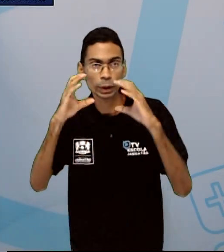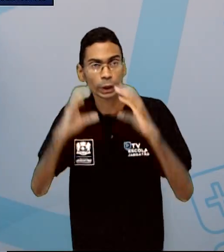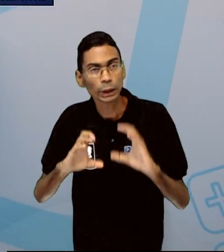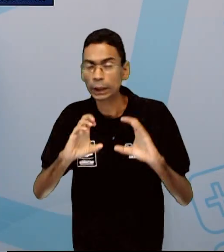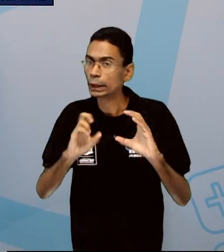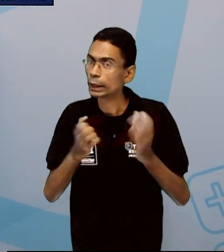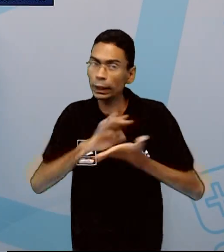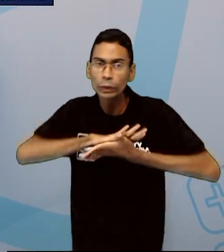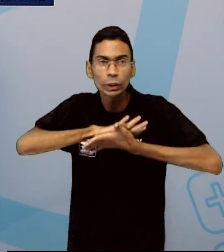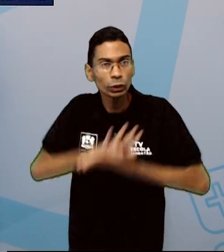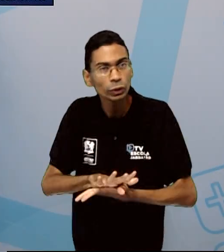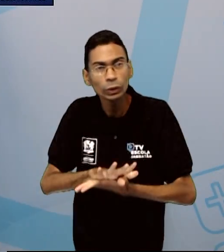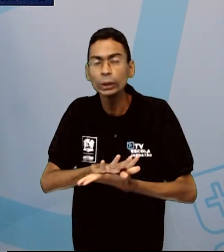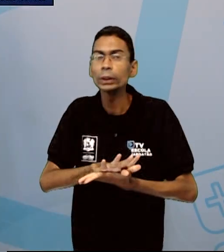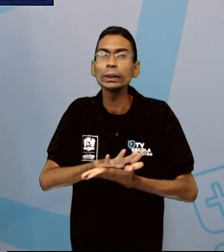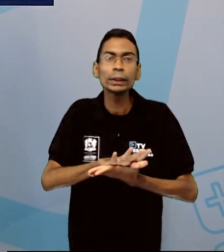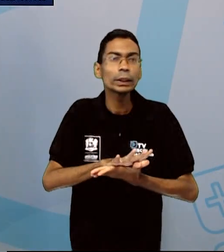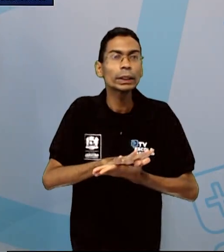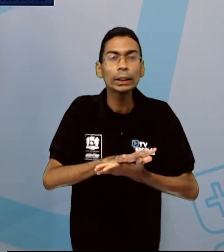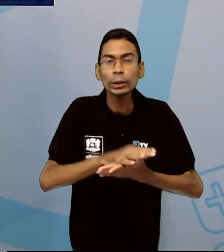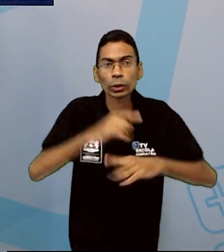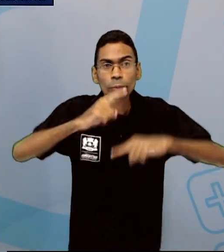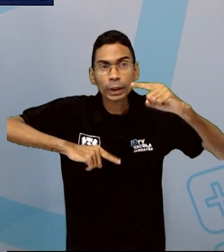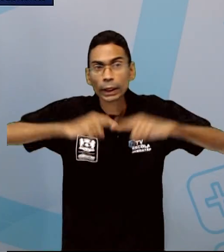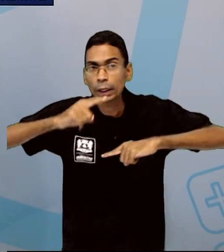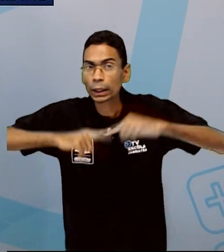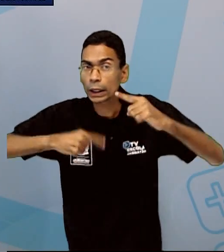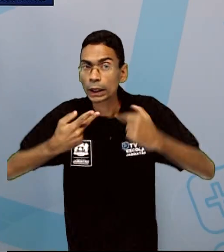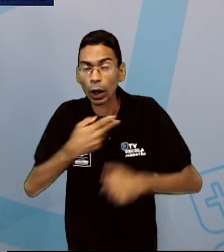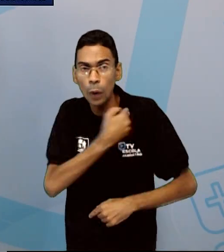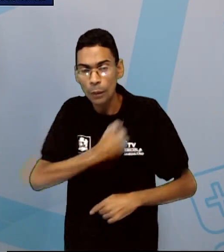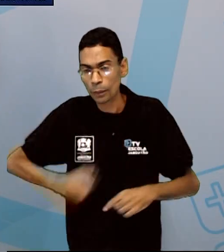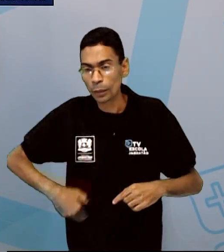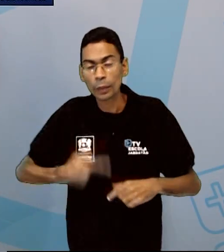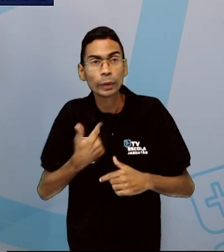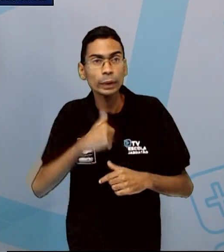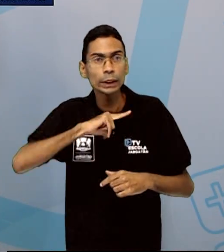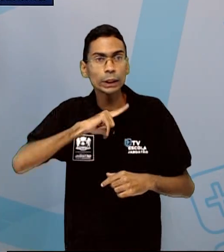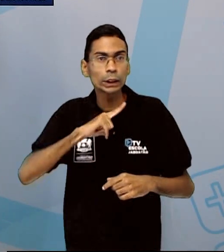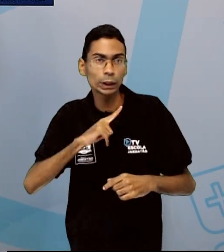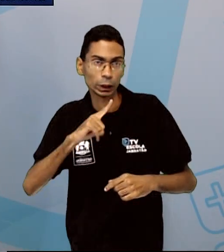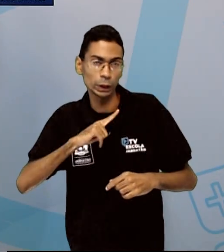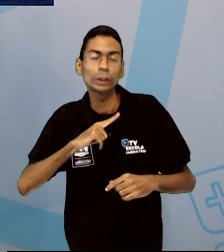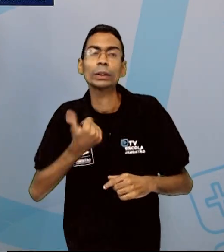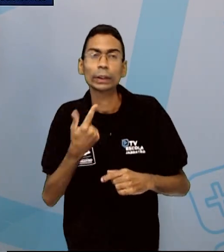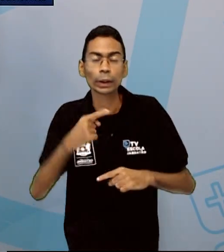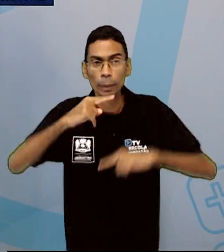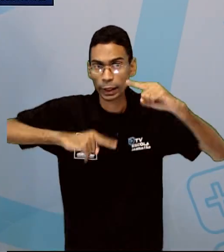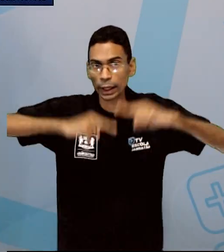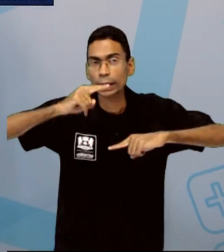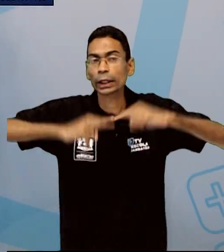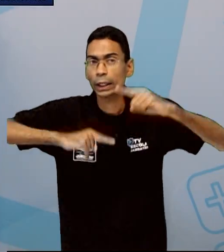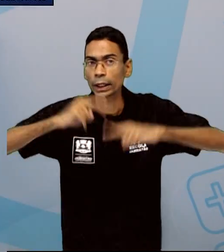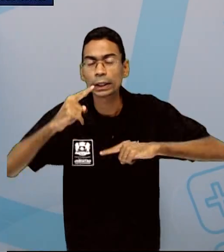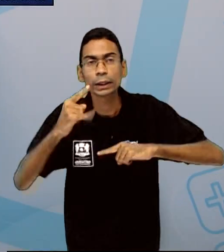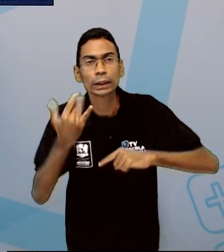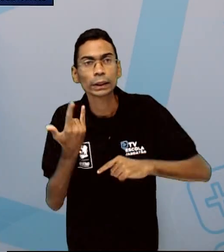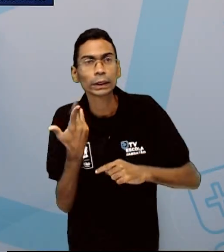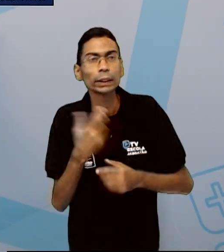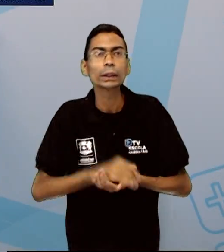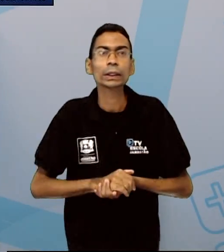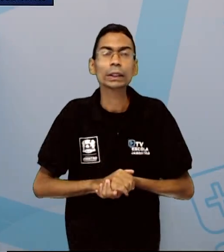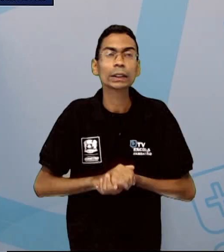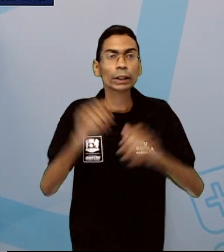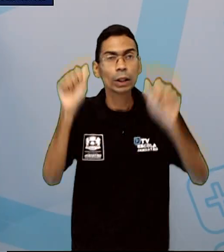o patrimônio público. O patrimônio público consiste em bens e direitos que são de valor artístico,